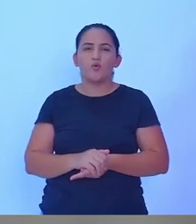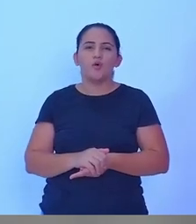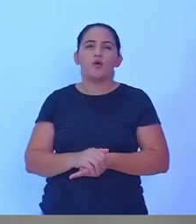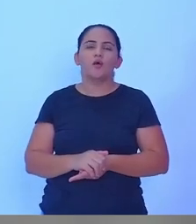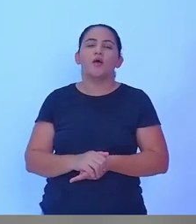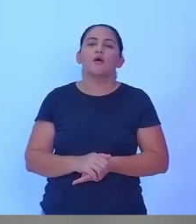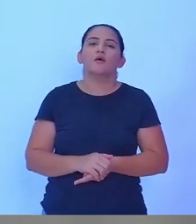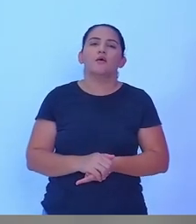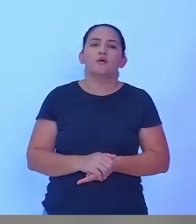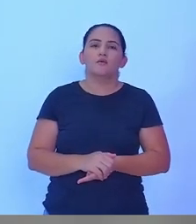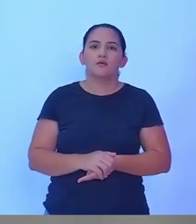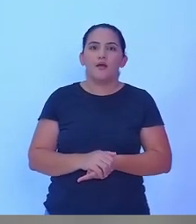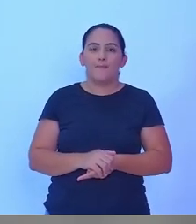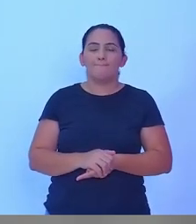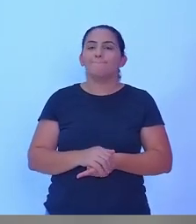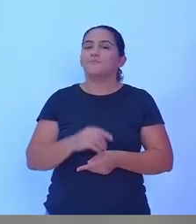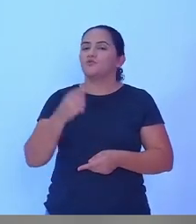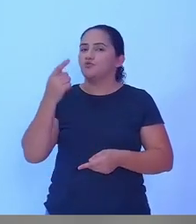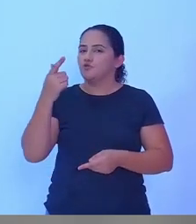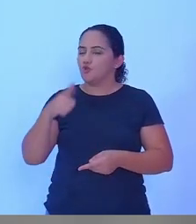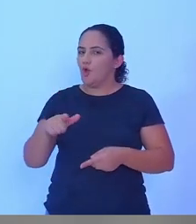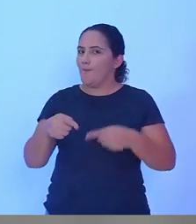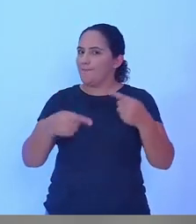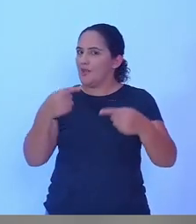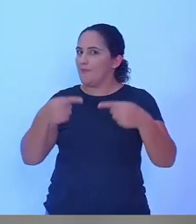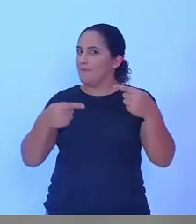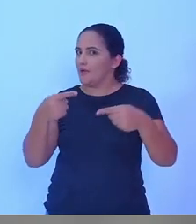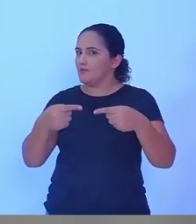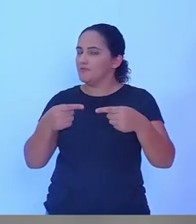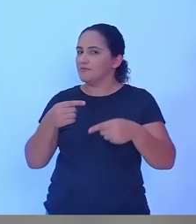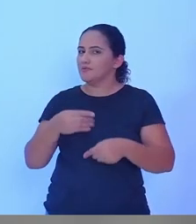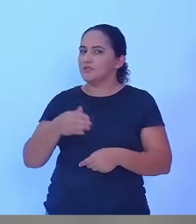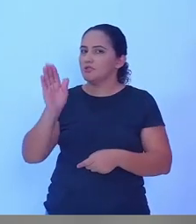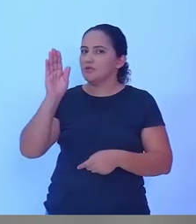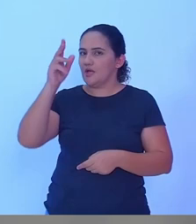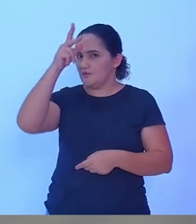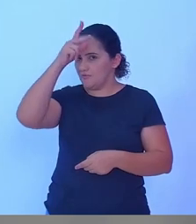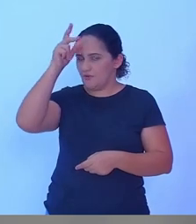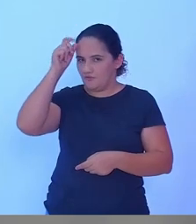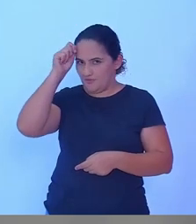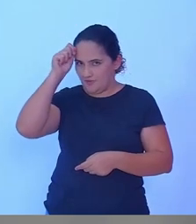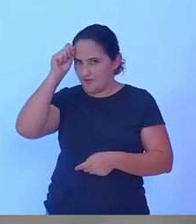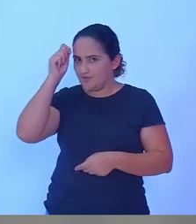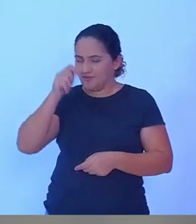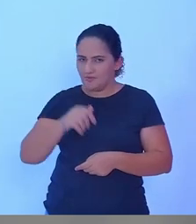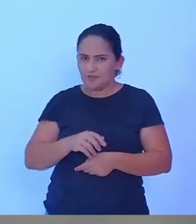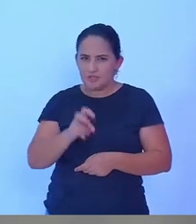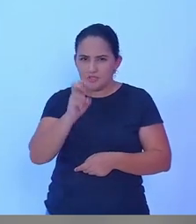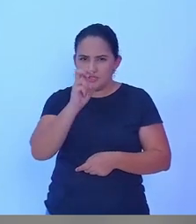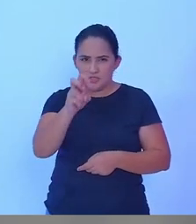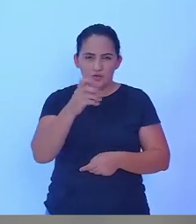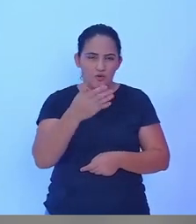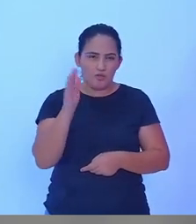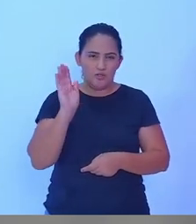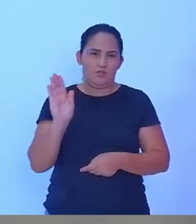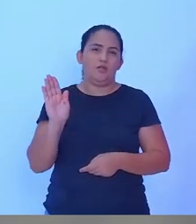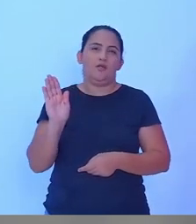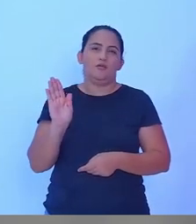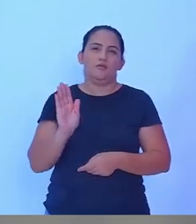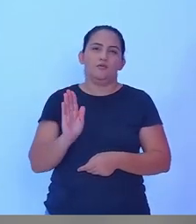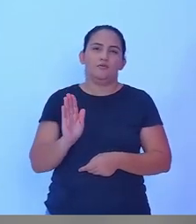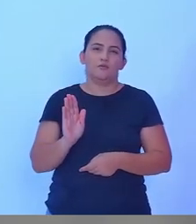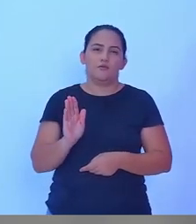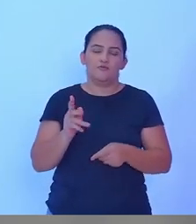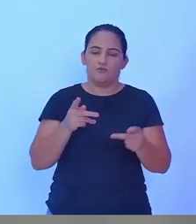Povo, estarão realizando o debate entre os candidatos a prefeito. Os cinco candidatos receberam o